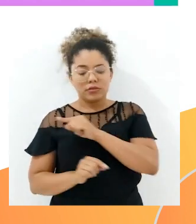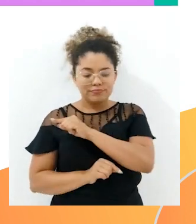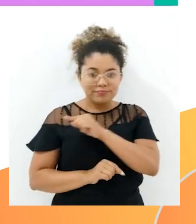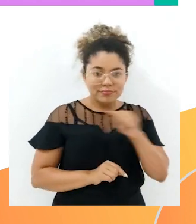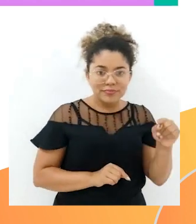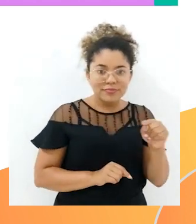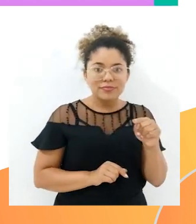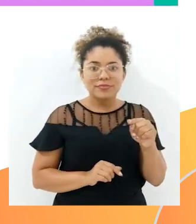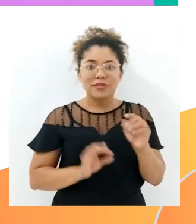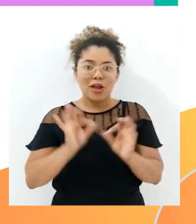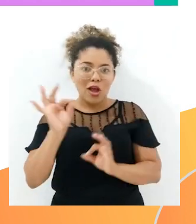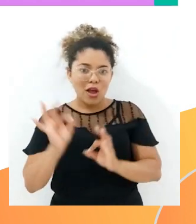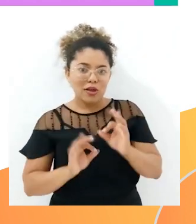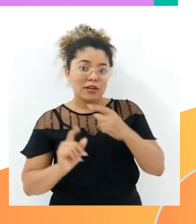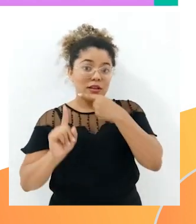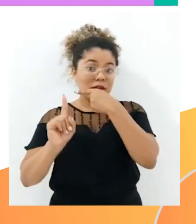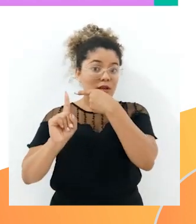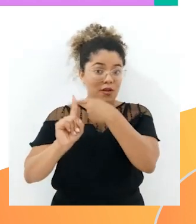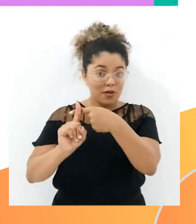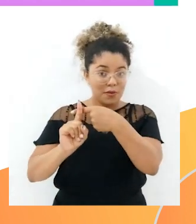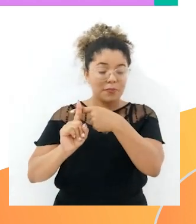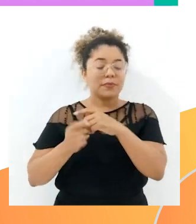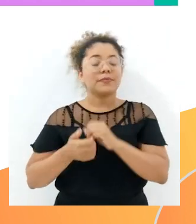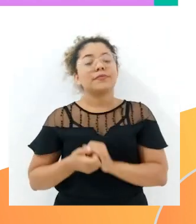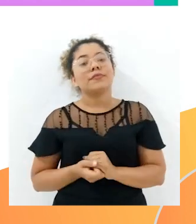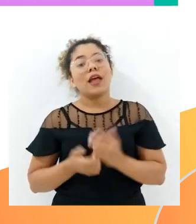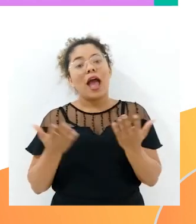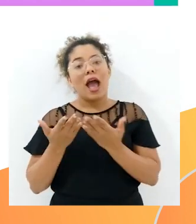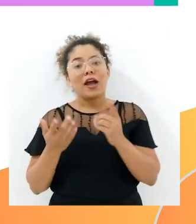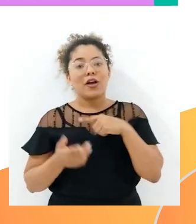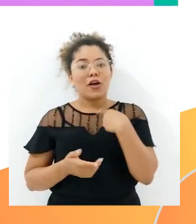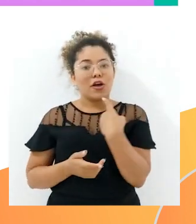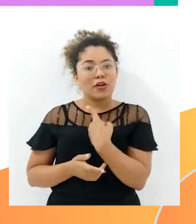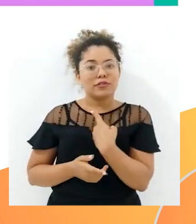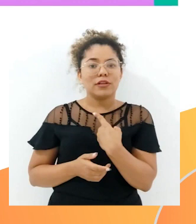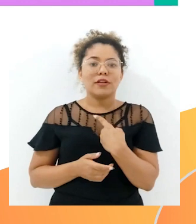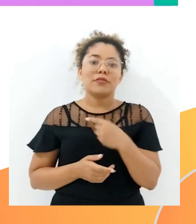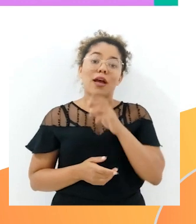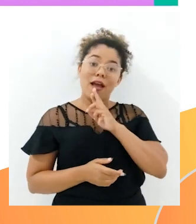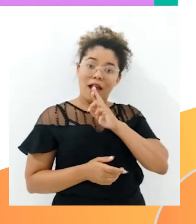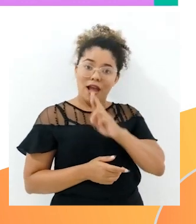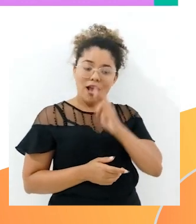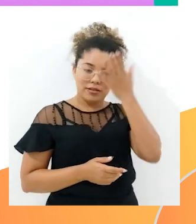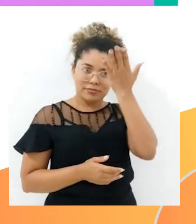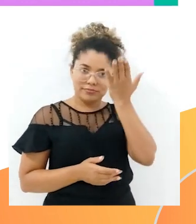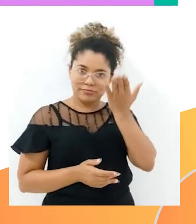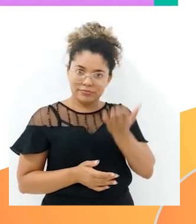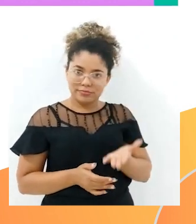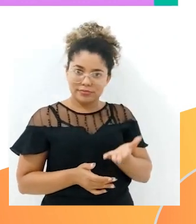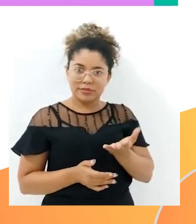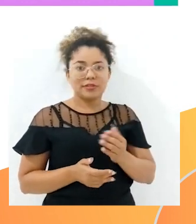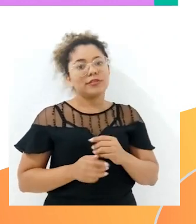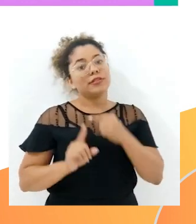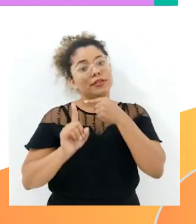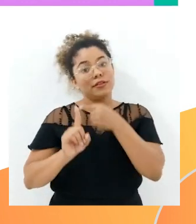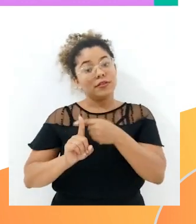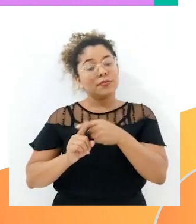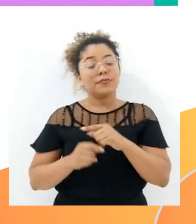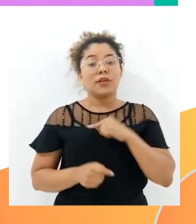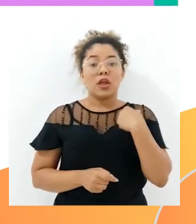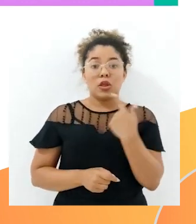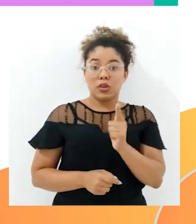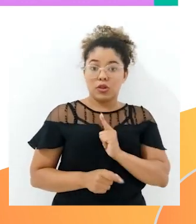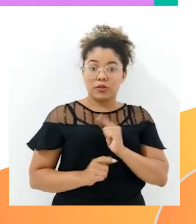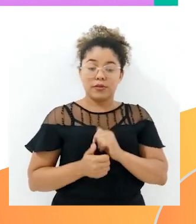mais, que como você sabe é a cruzinha, e agora nós vamos efetuar essa adição. Então nós